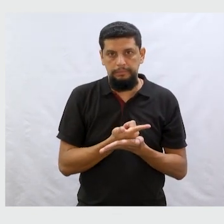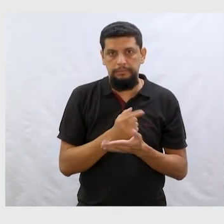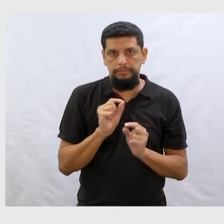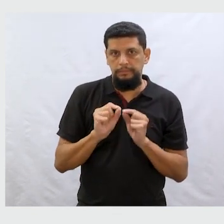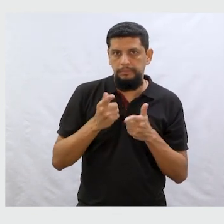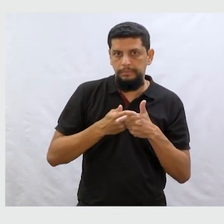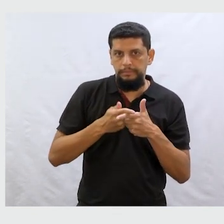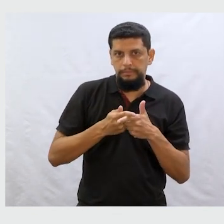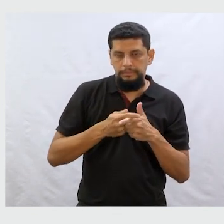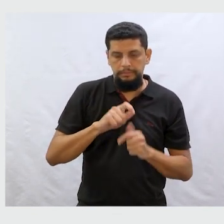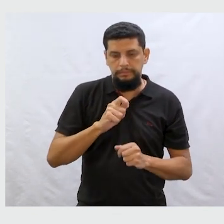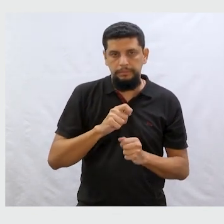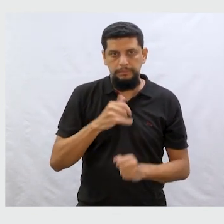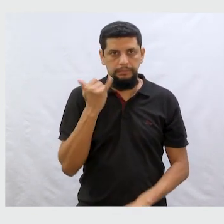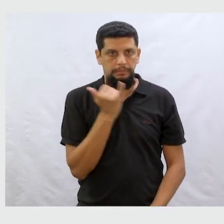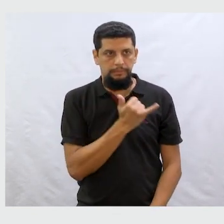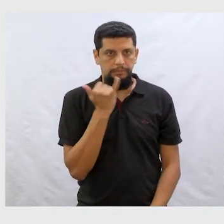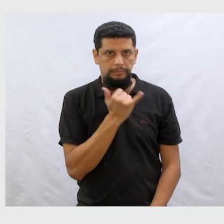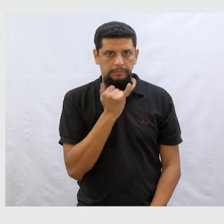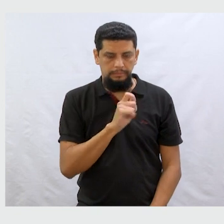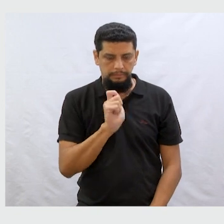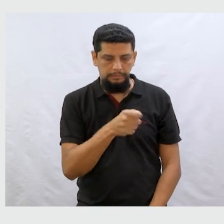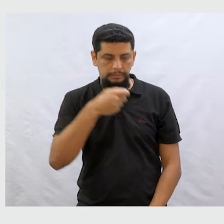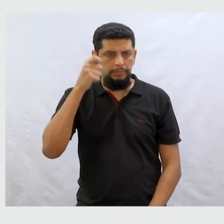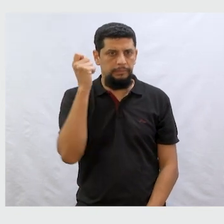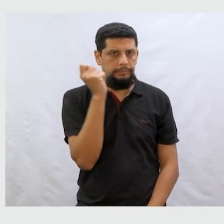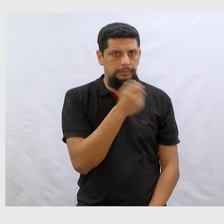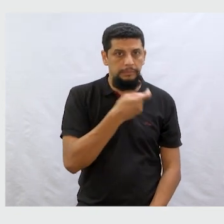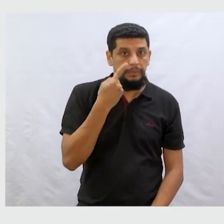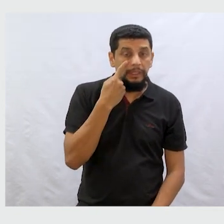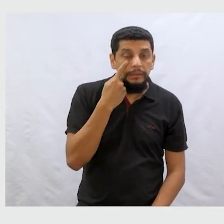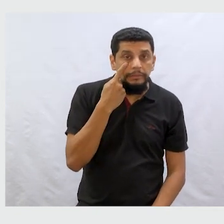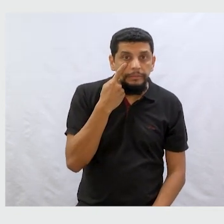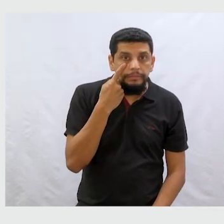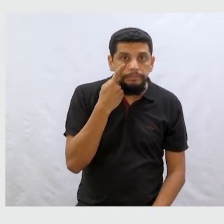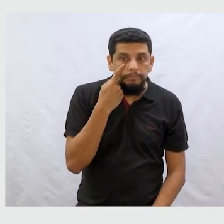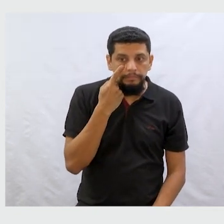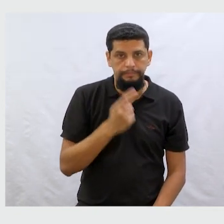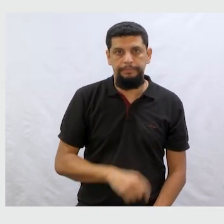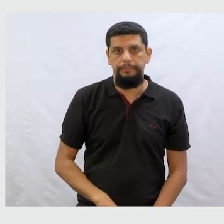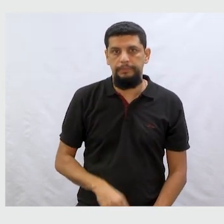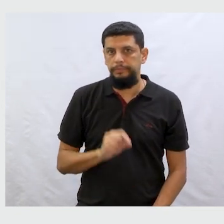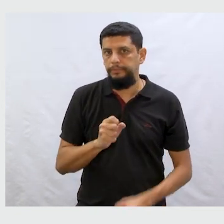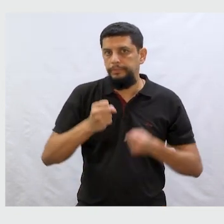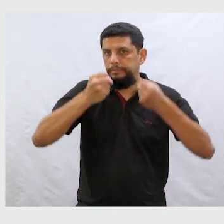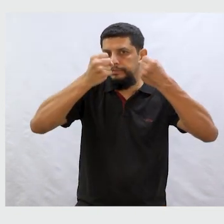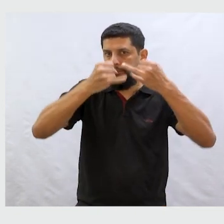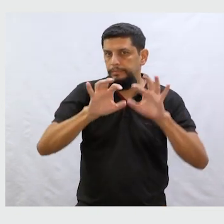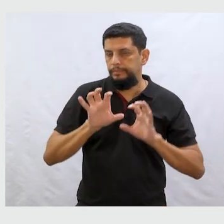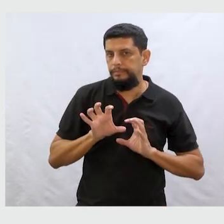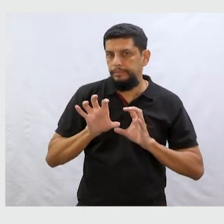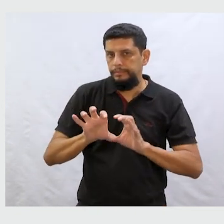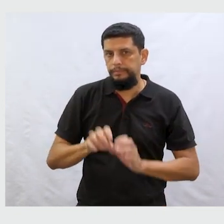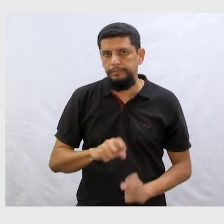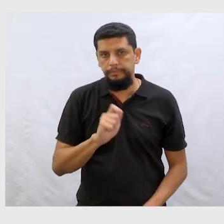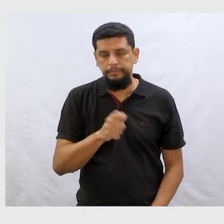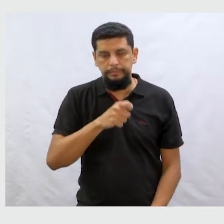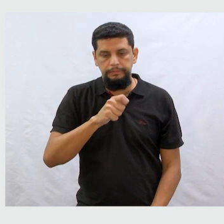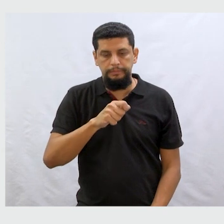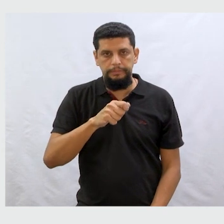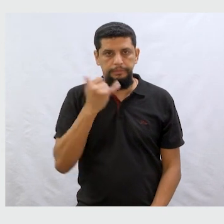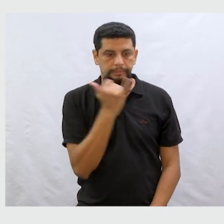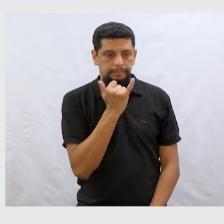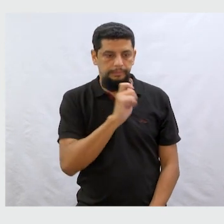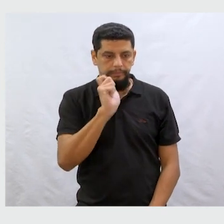então, afinal, por que que os contos são chamados de contos de fada? Vamos ouvir, então, um pouquinho? Olha só o que que ele fala. O que que é um conto de